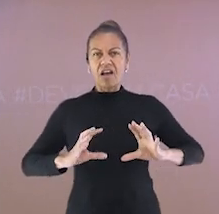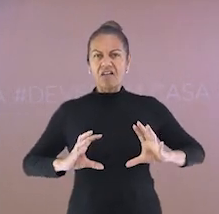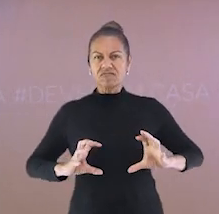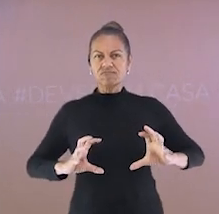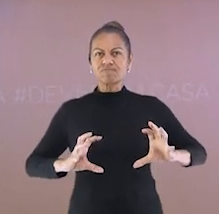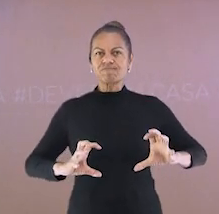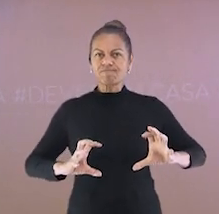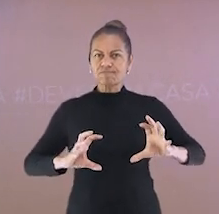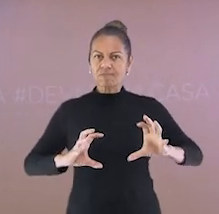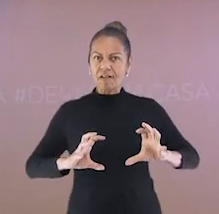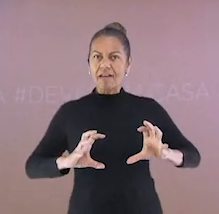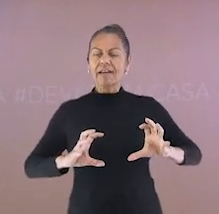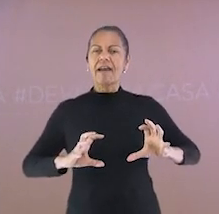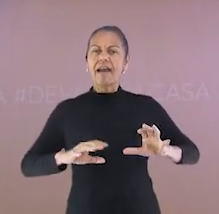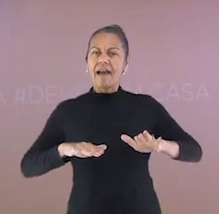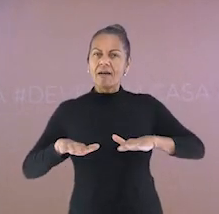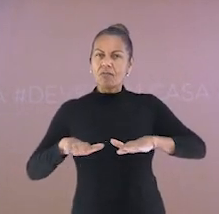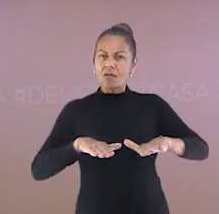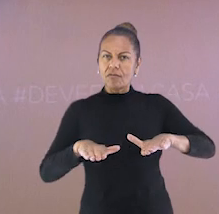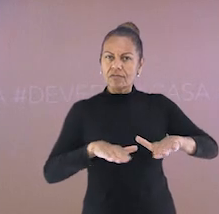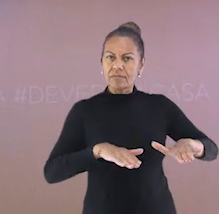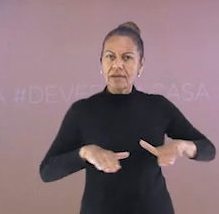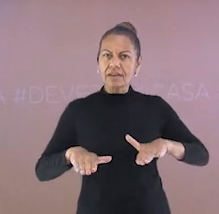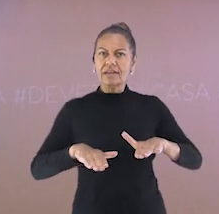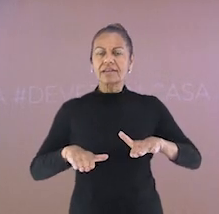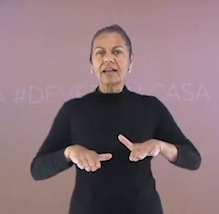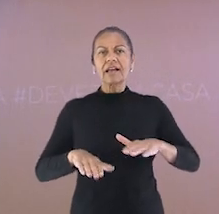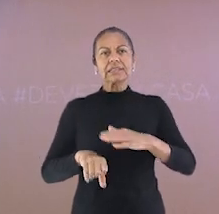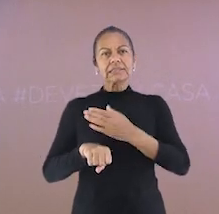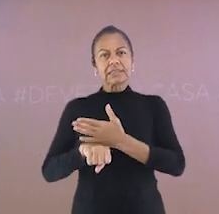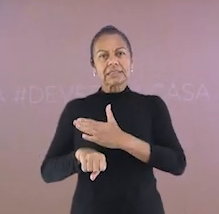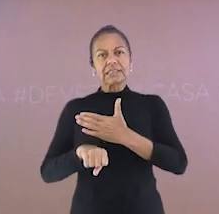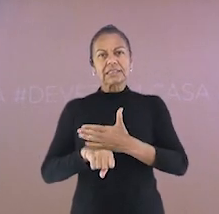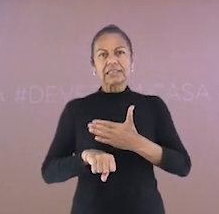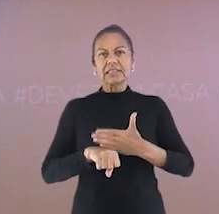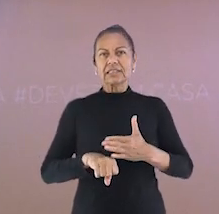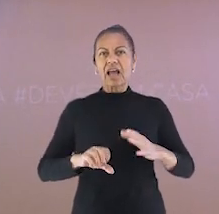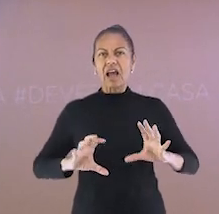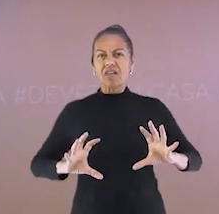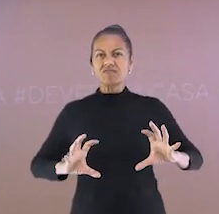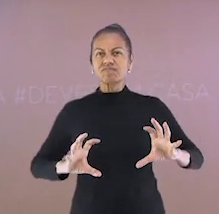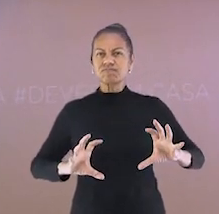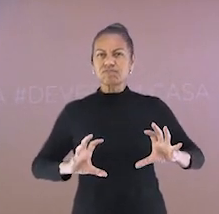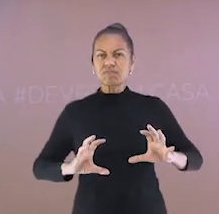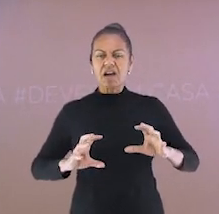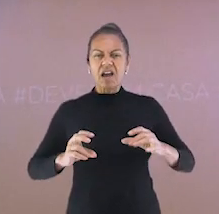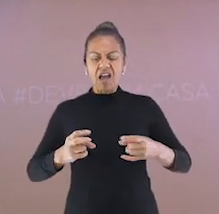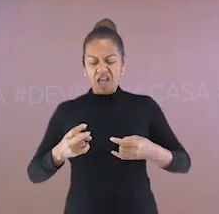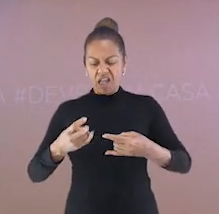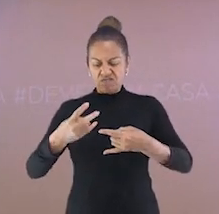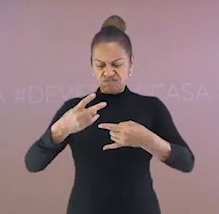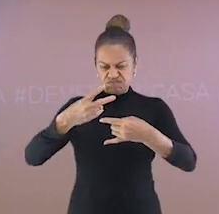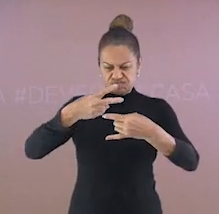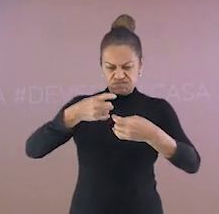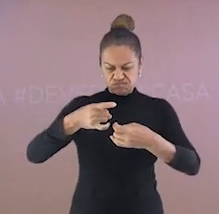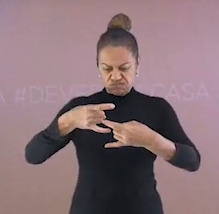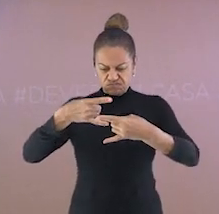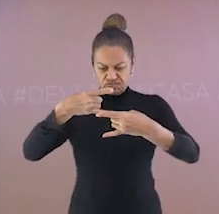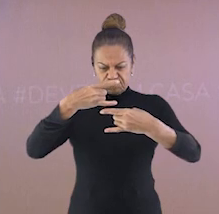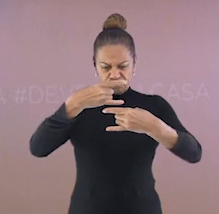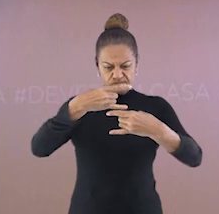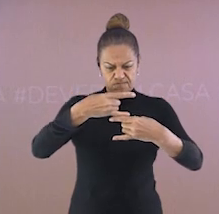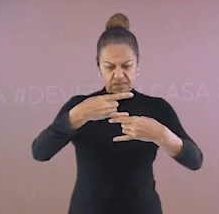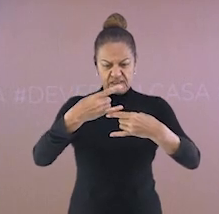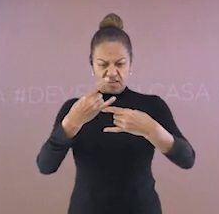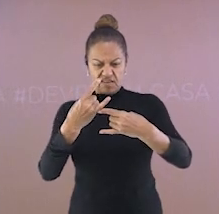capacidade de movimento. O treino da região evita lesões, potencializa o treino de musculação e